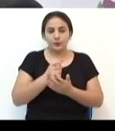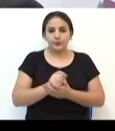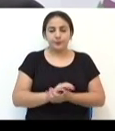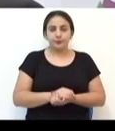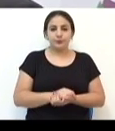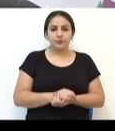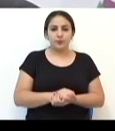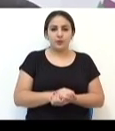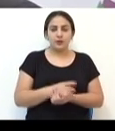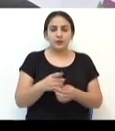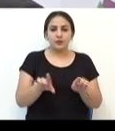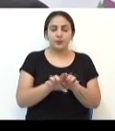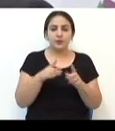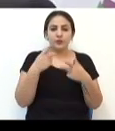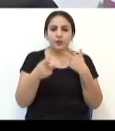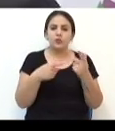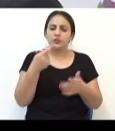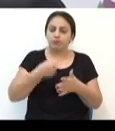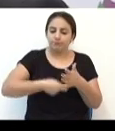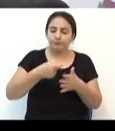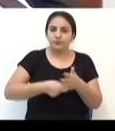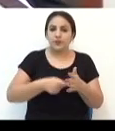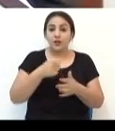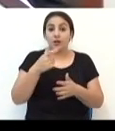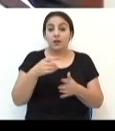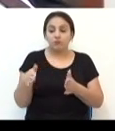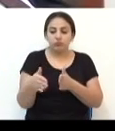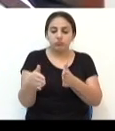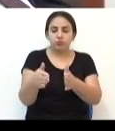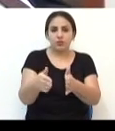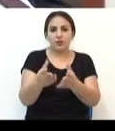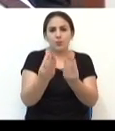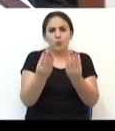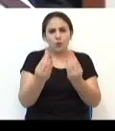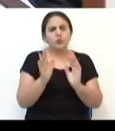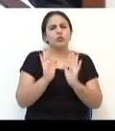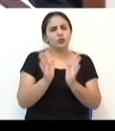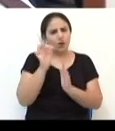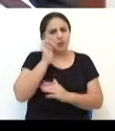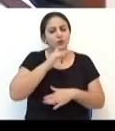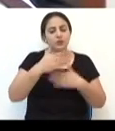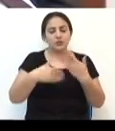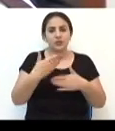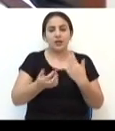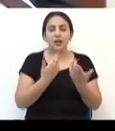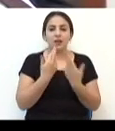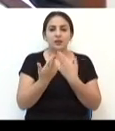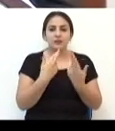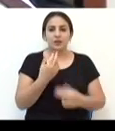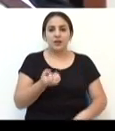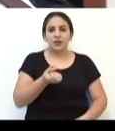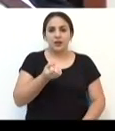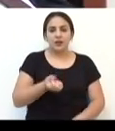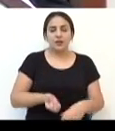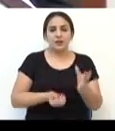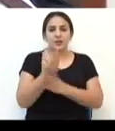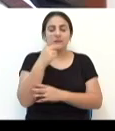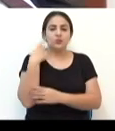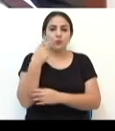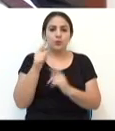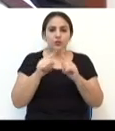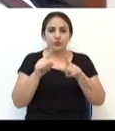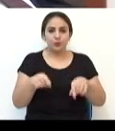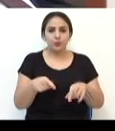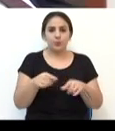também comentou que ainda existe uma caminhada longa, mas que muitos passos já foram dados com relação à criação de políticas